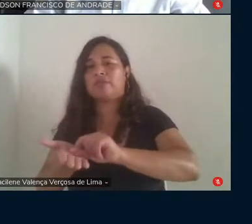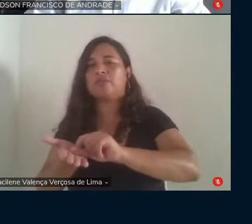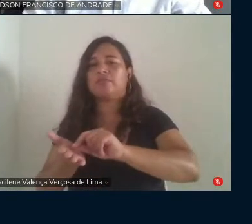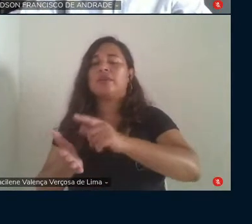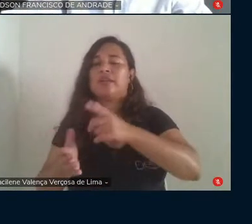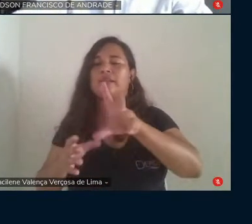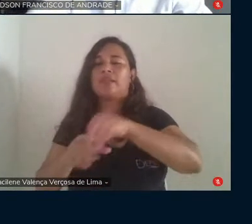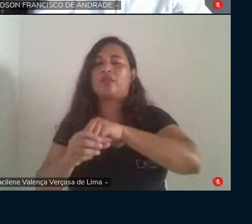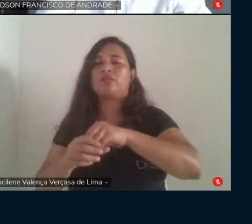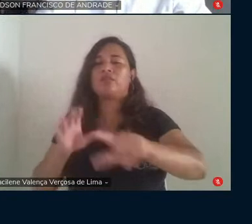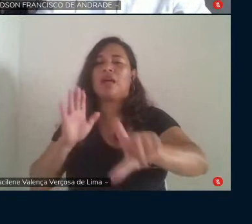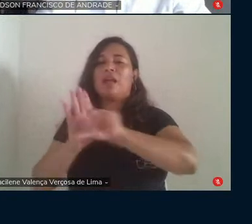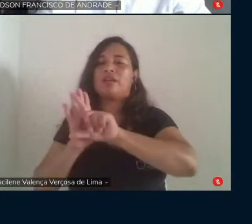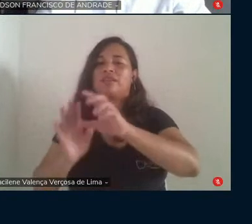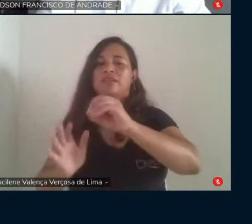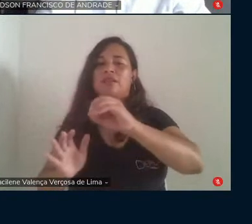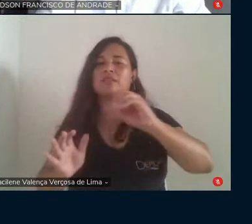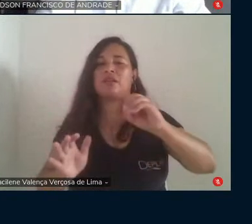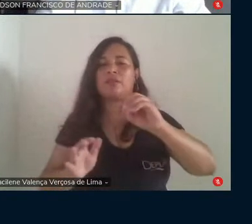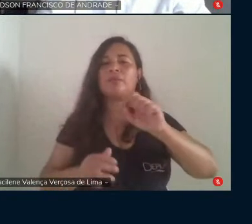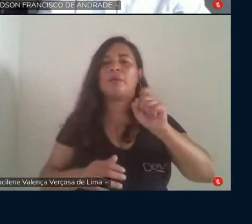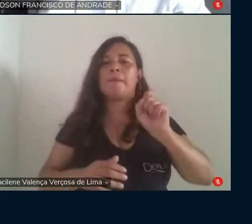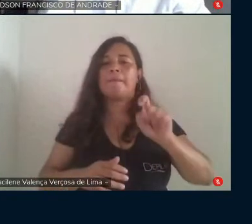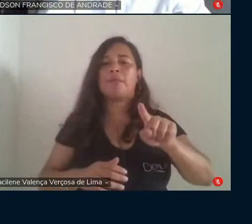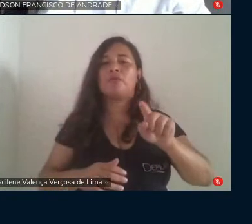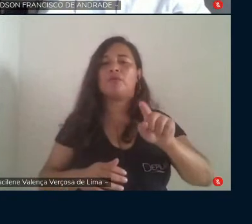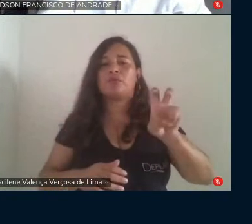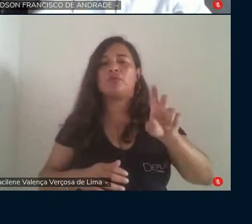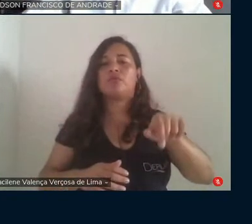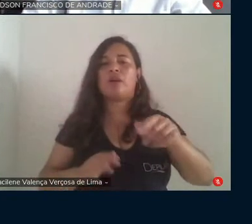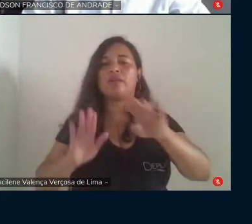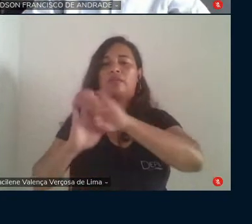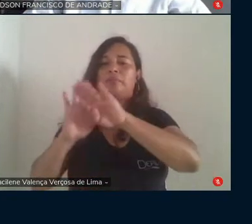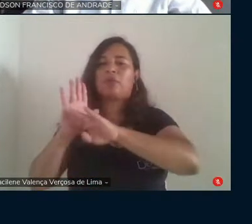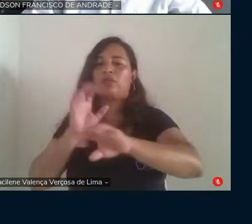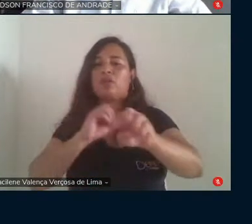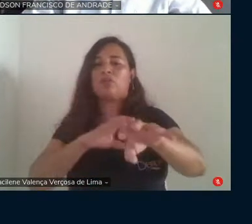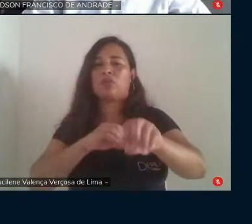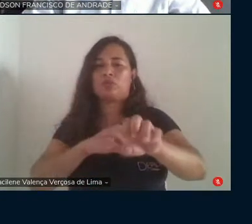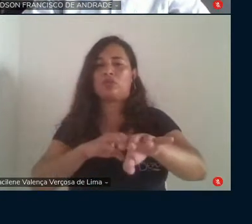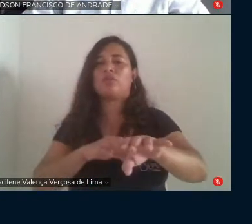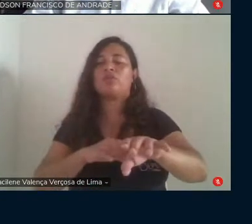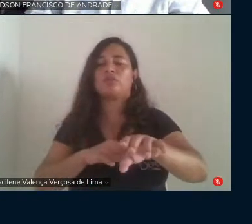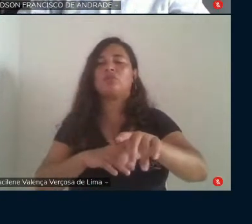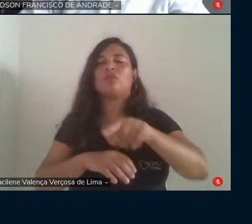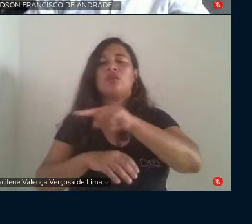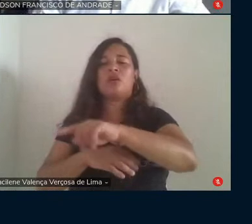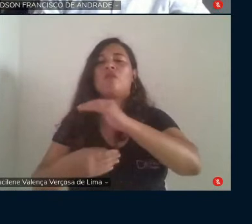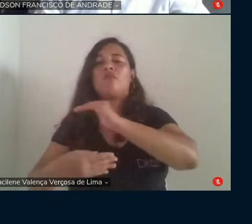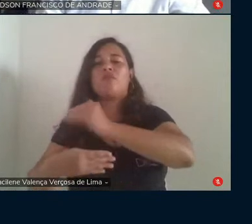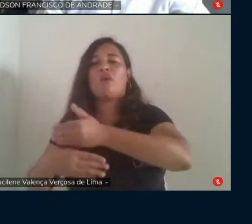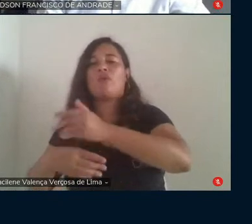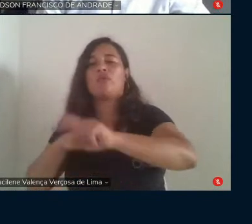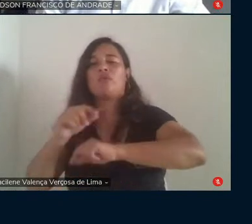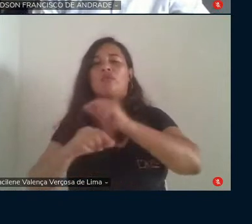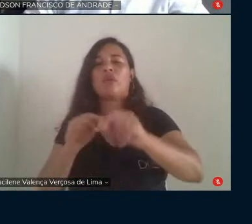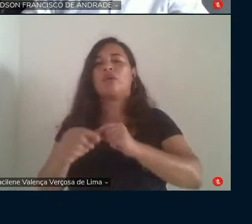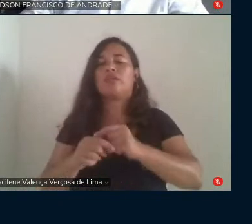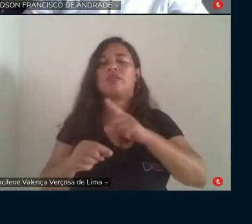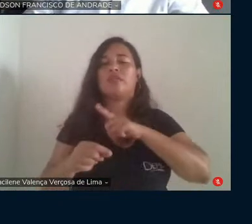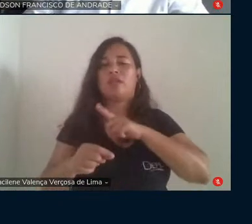.005, de 2014, a Lei do Plano Nacional de Educação. Que o Fórum Nacional de Educação seja esse instrumento